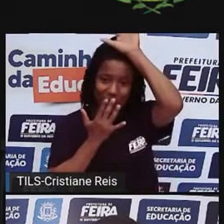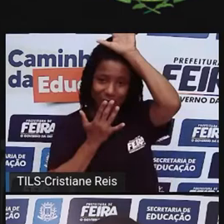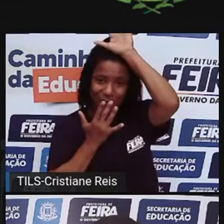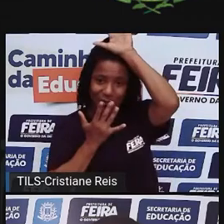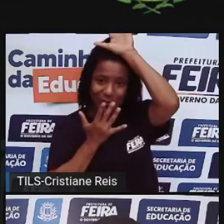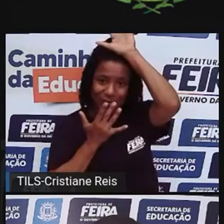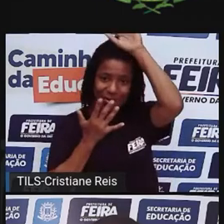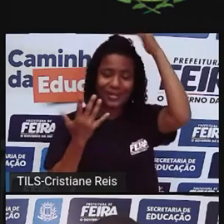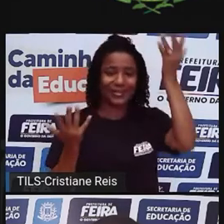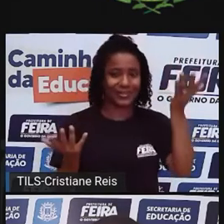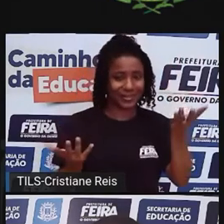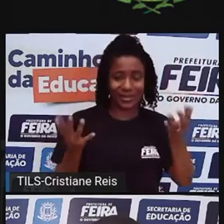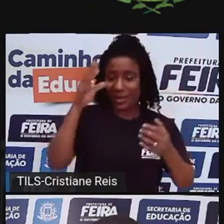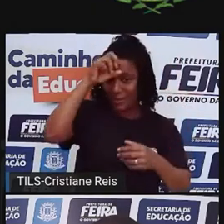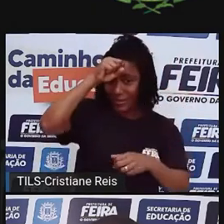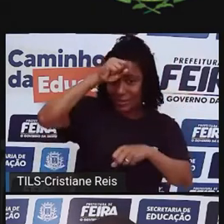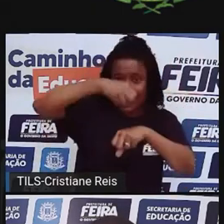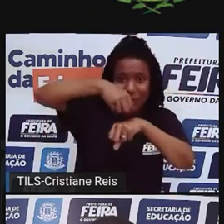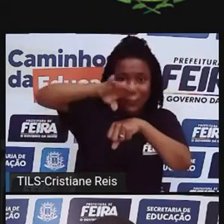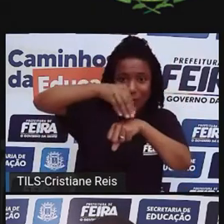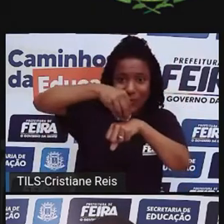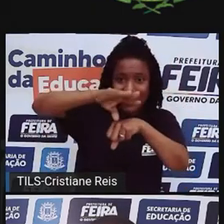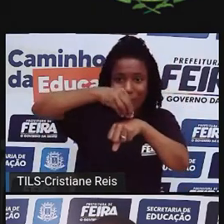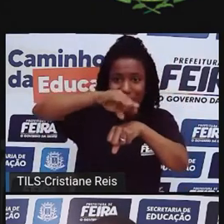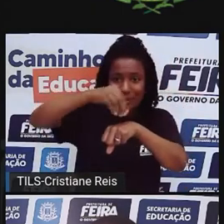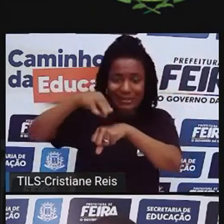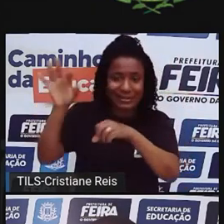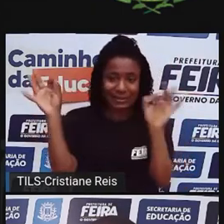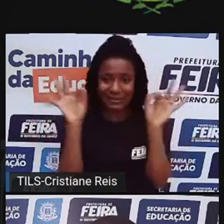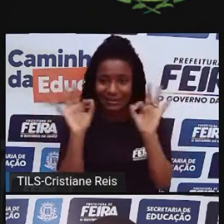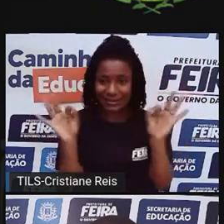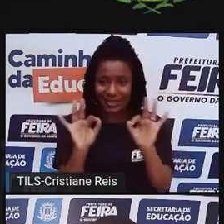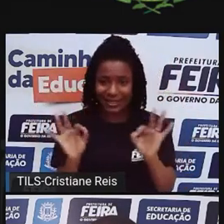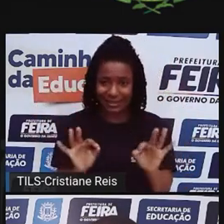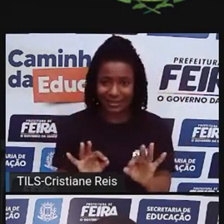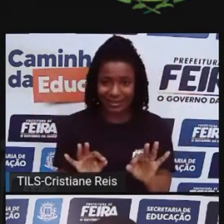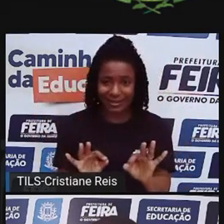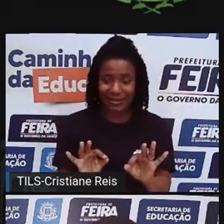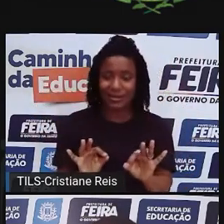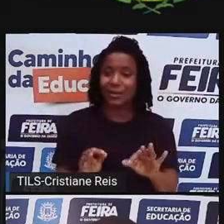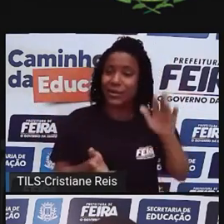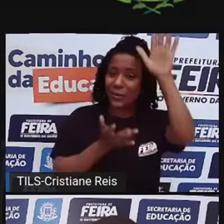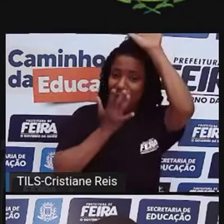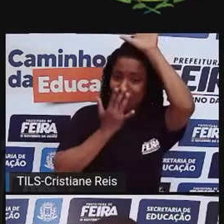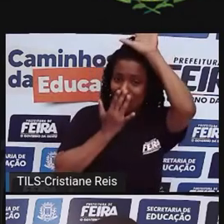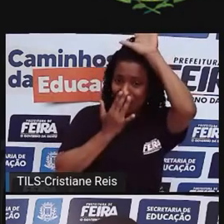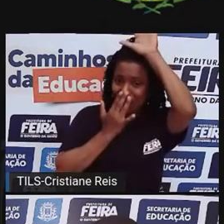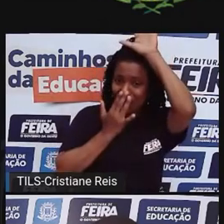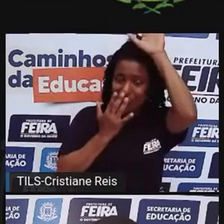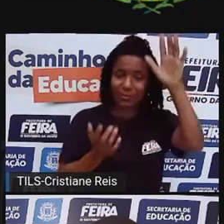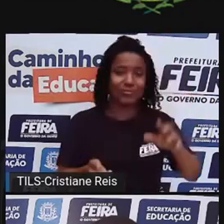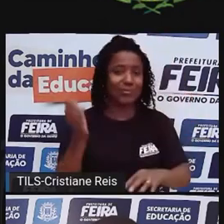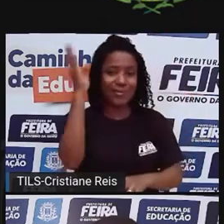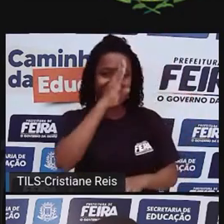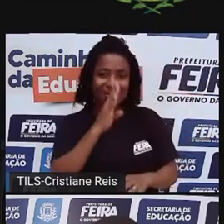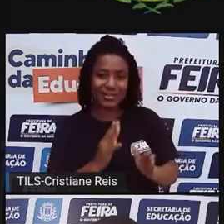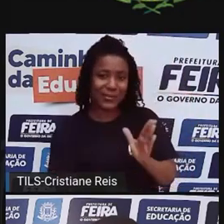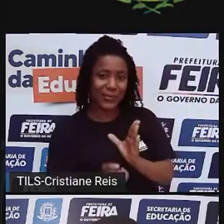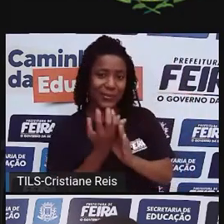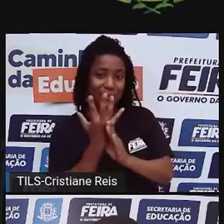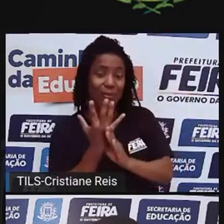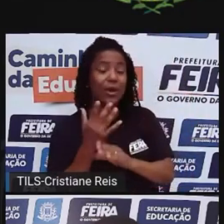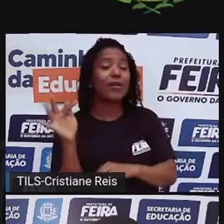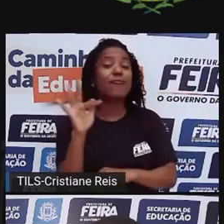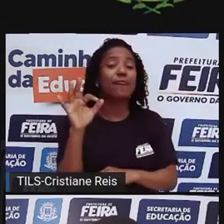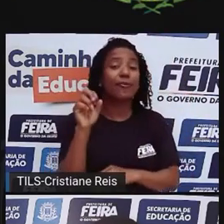nada com eles, eles não ajudaram a construir o que a gente chama de Brasil, o que a gente chama de Feira de Santana, o que a gente chama de Bahia. E os